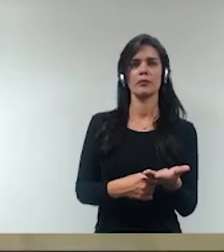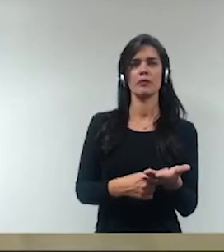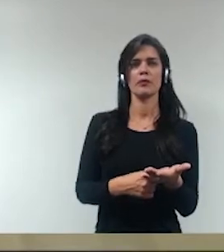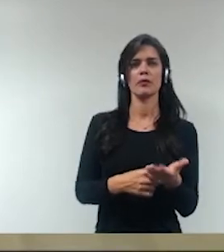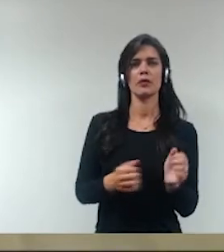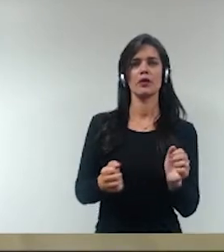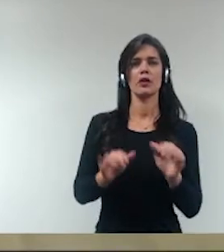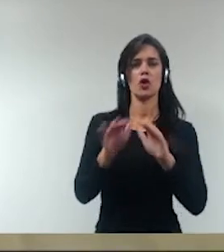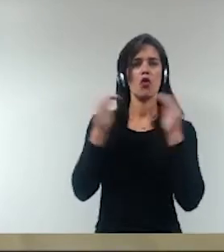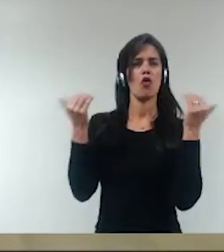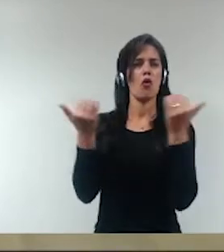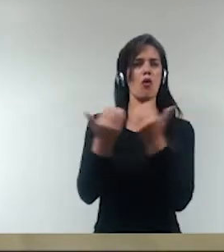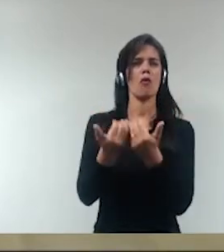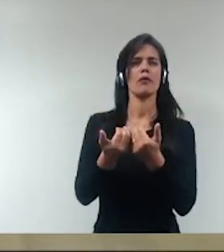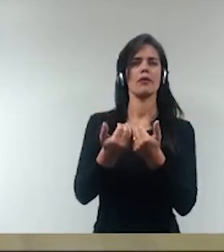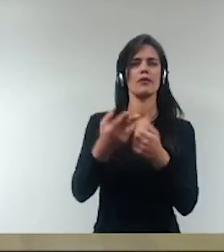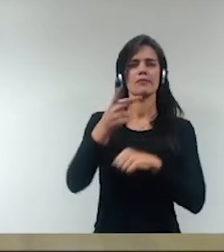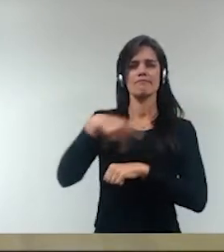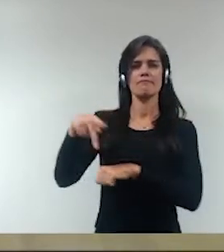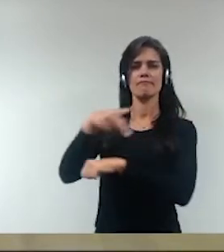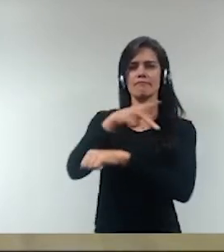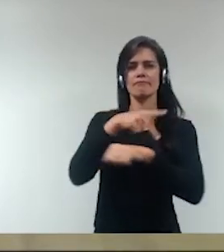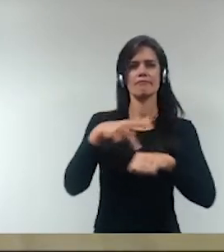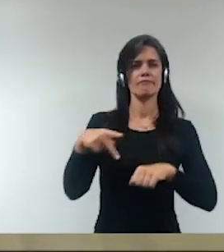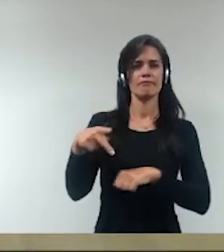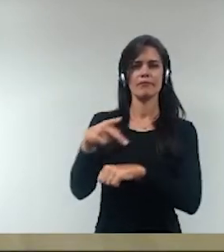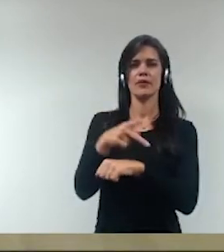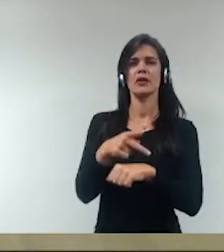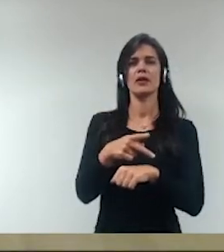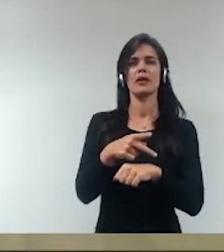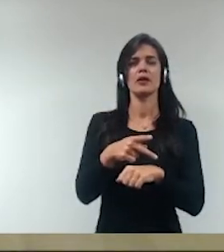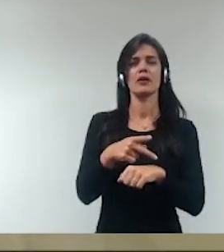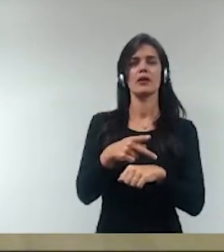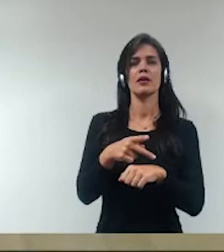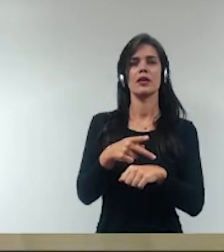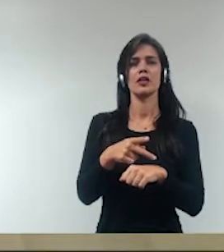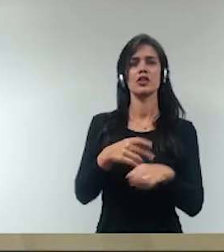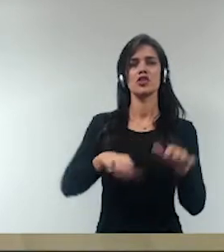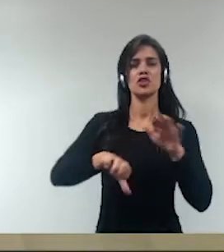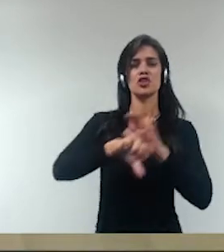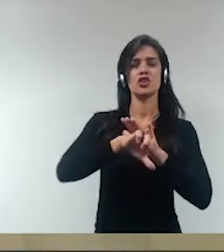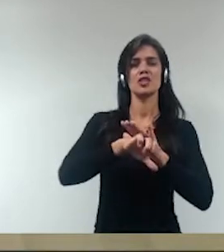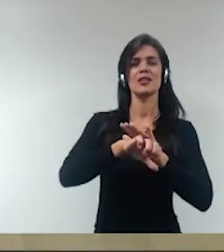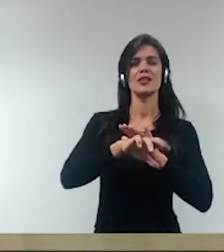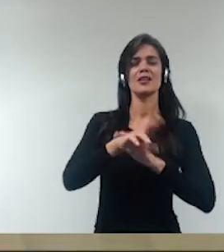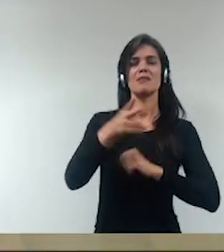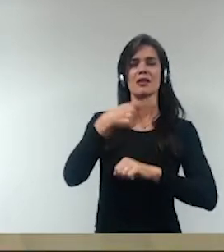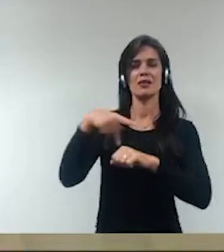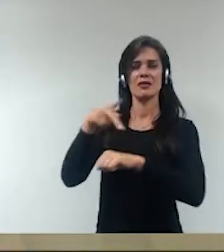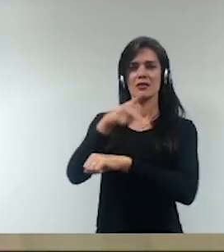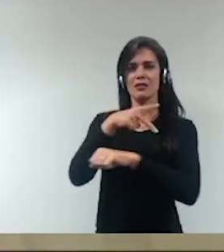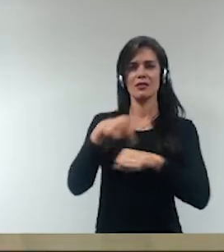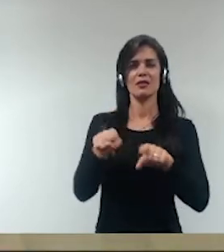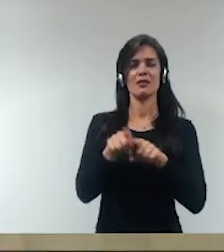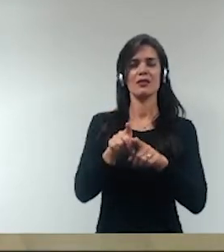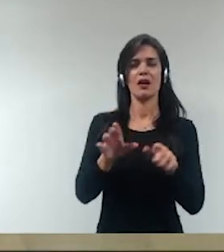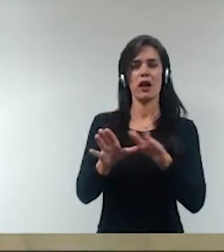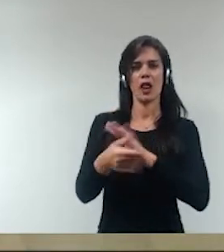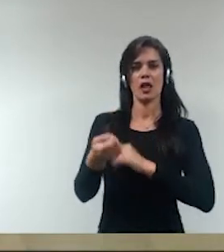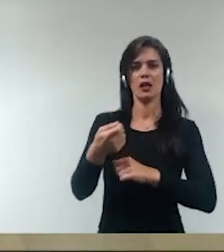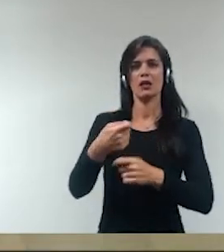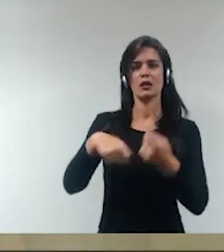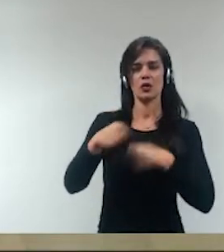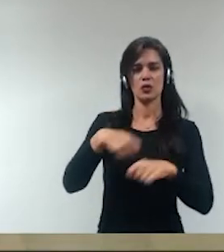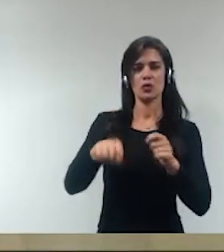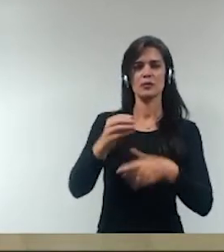convenções internacionais de combate ao crime organizado transnacional e à corrupção, notadamente, no setor público, com reflexos